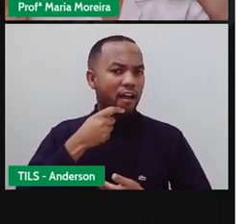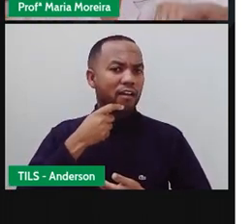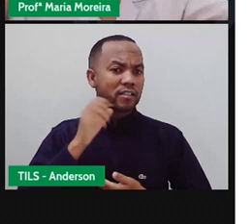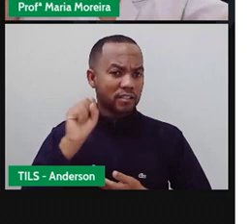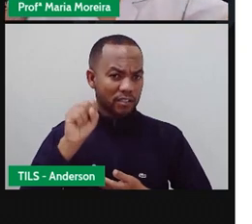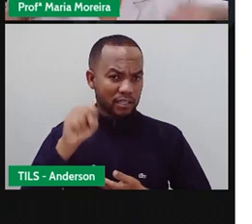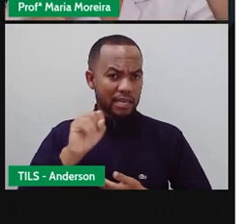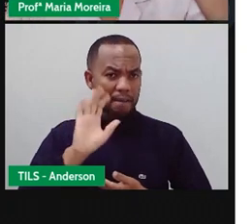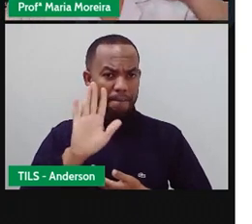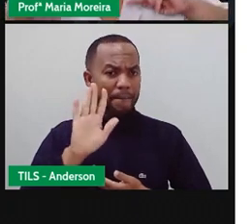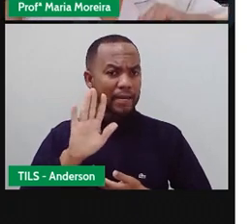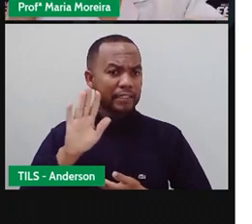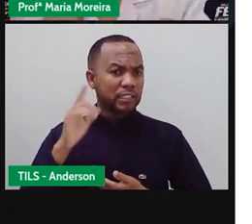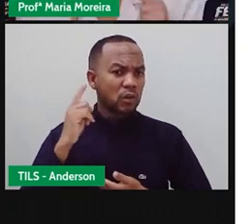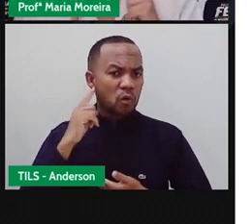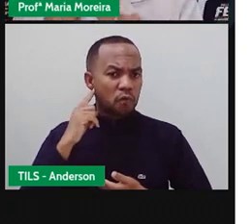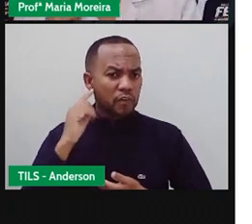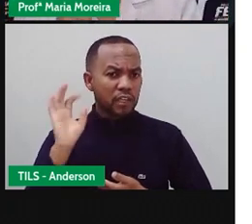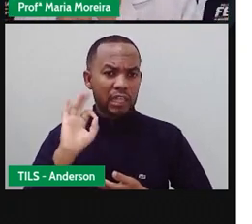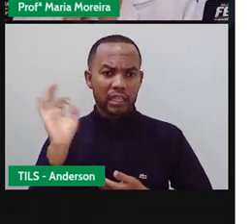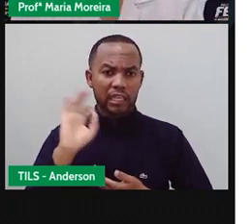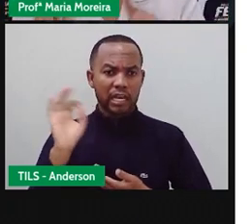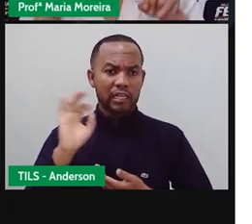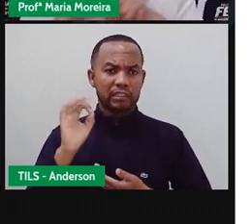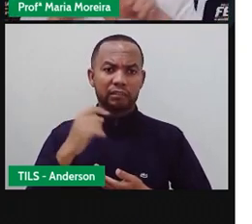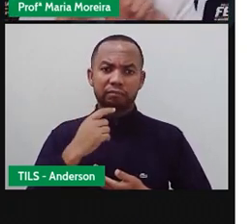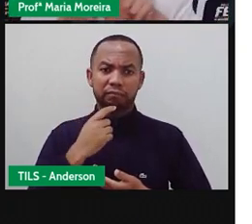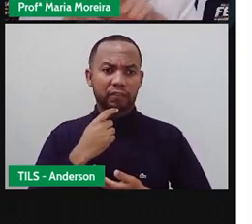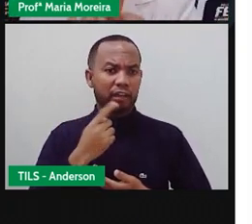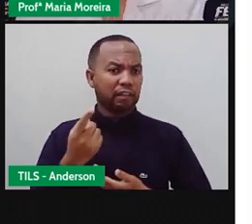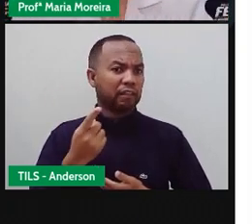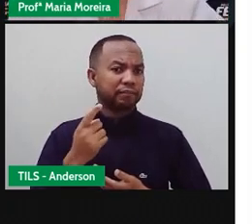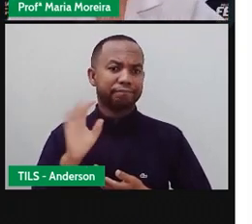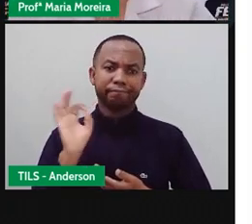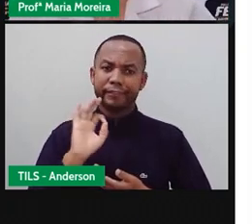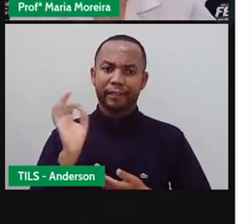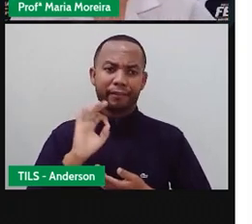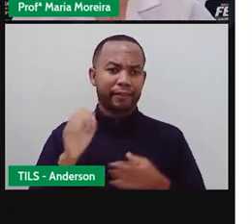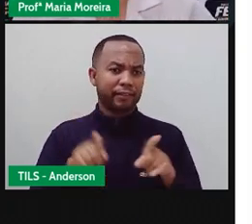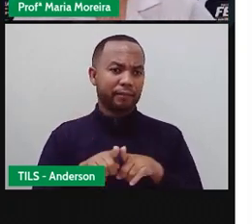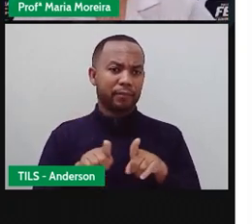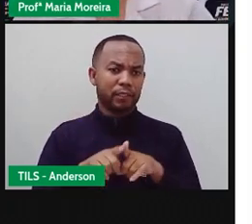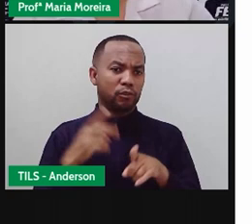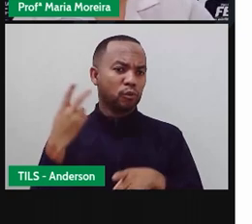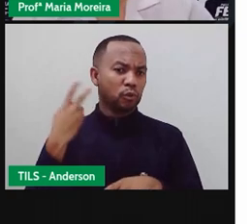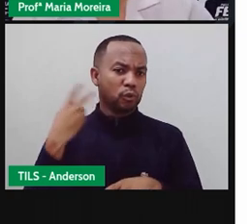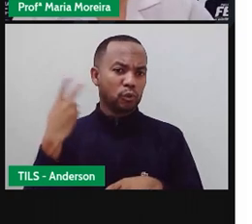Então, por isso, né? A audição e a fala Elas estão o quê? Interligadas